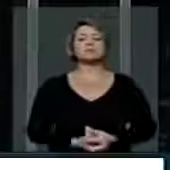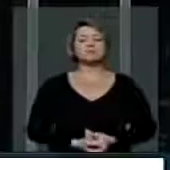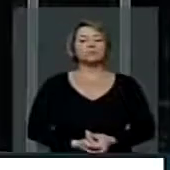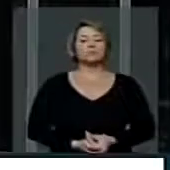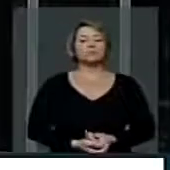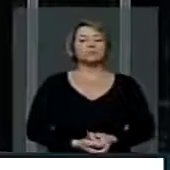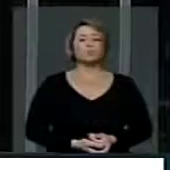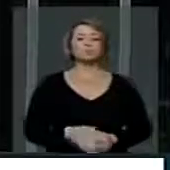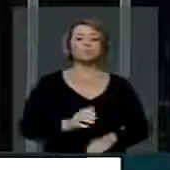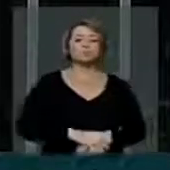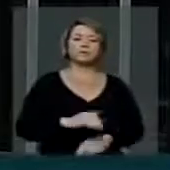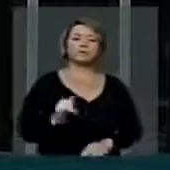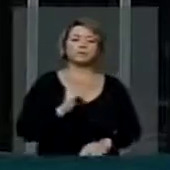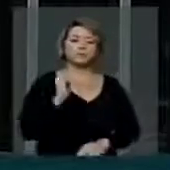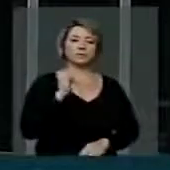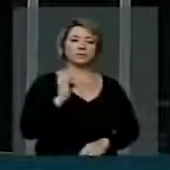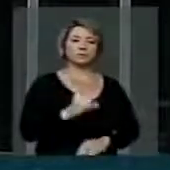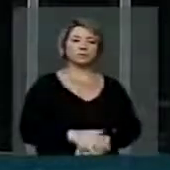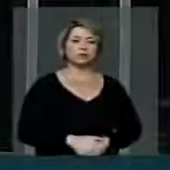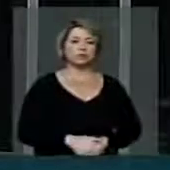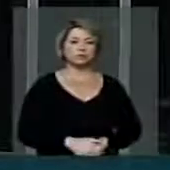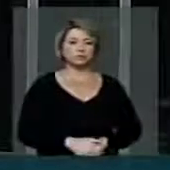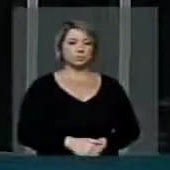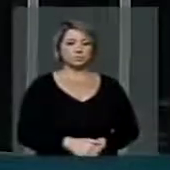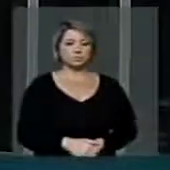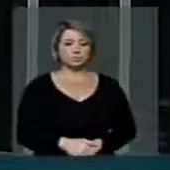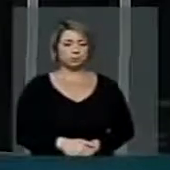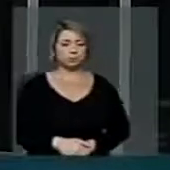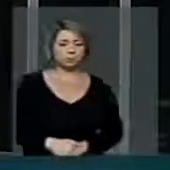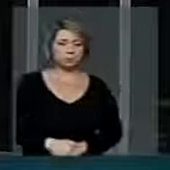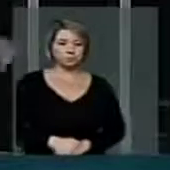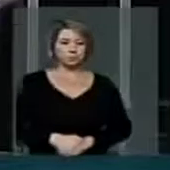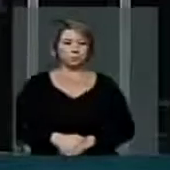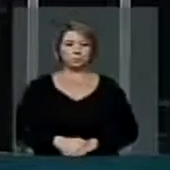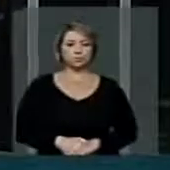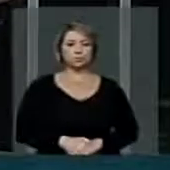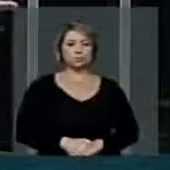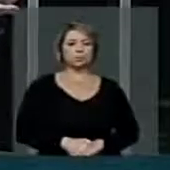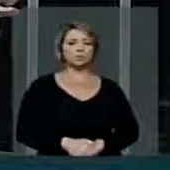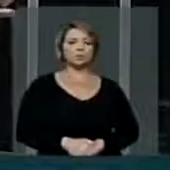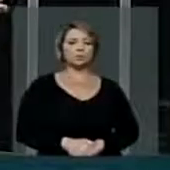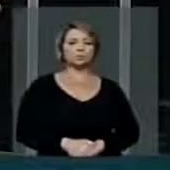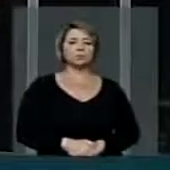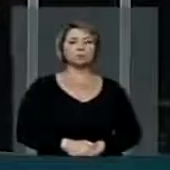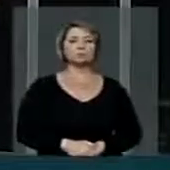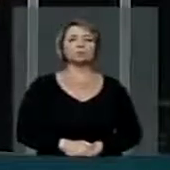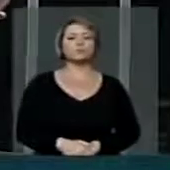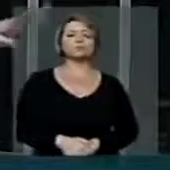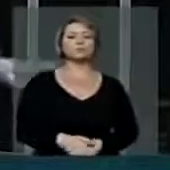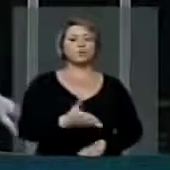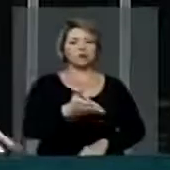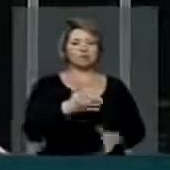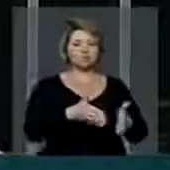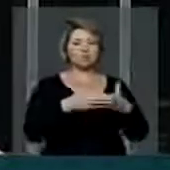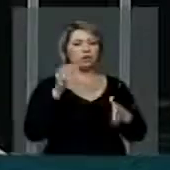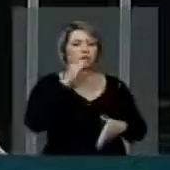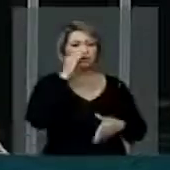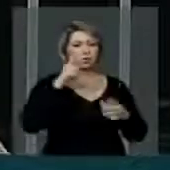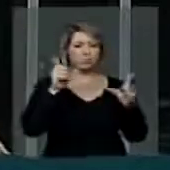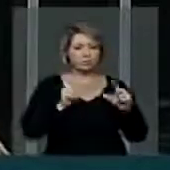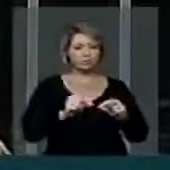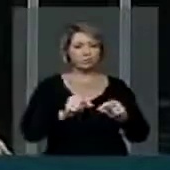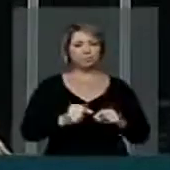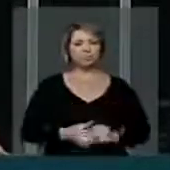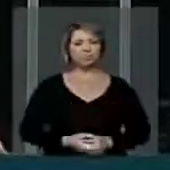e isso era... Senhor Presidente, uma questão de óbito, Senhor Presidente. Só para concluir, senador. para concluir. Assim, é nós estamos em